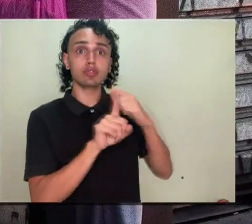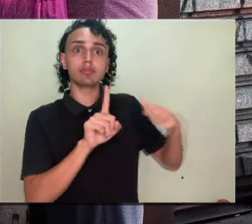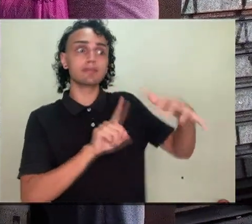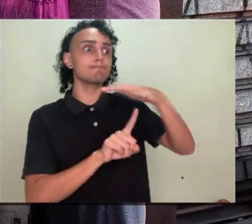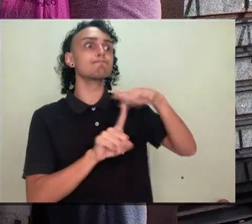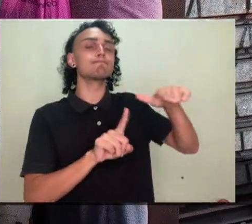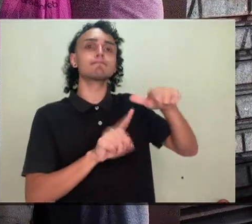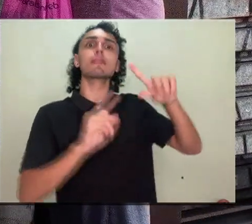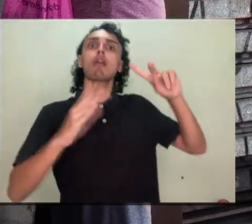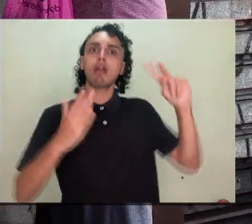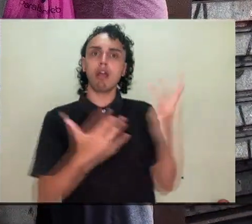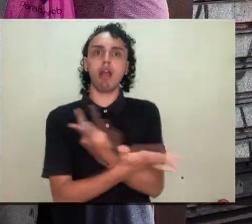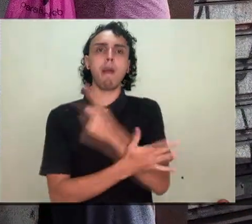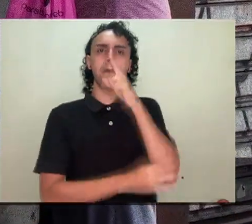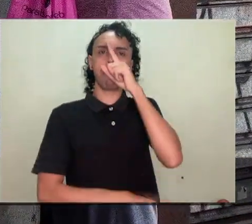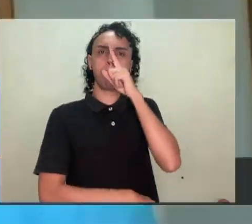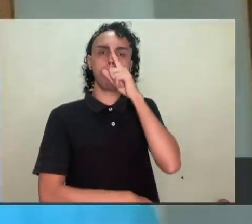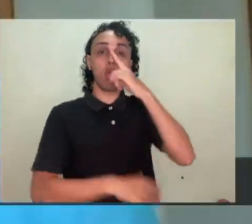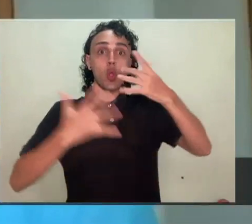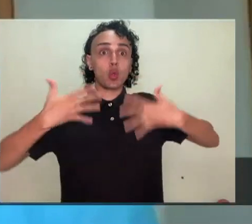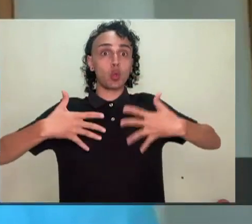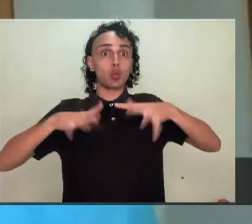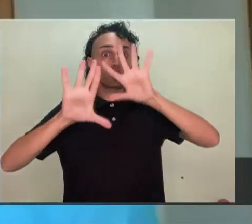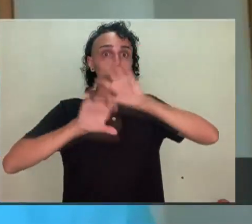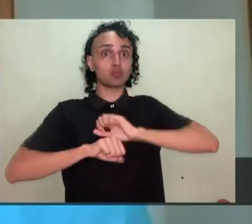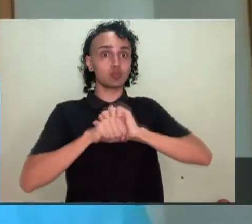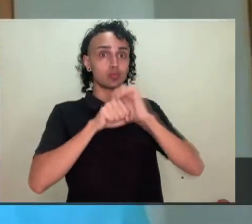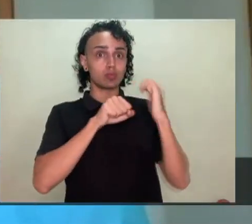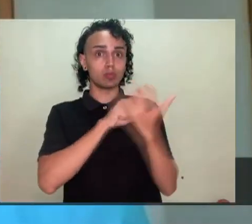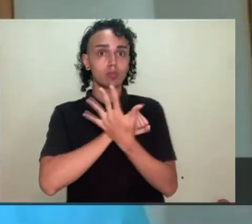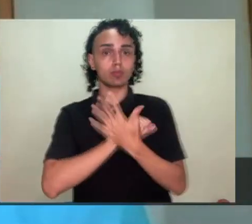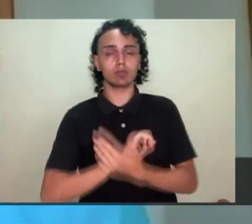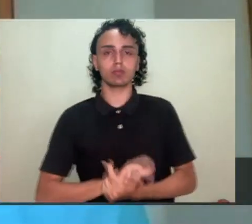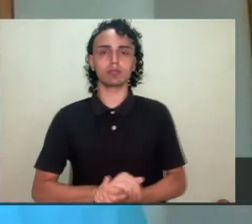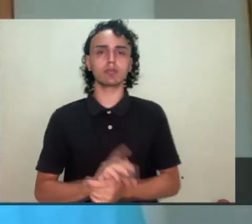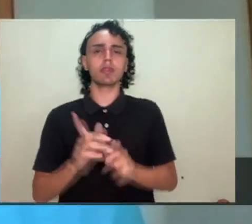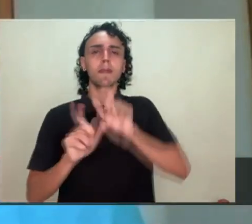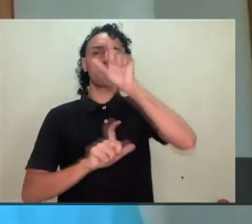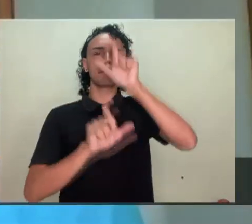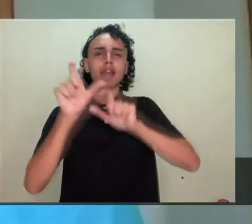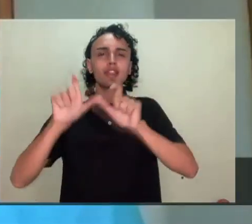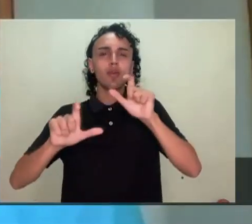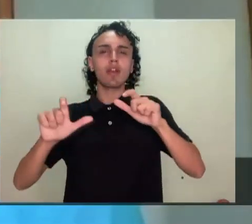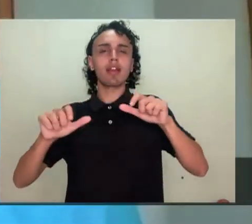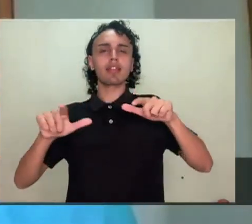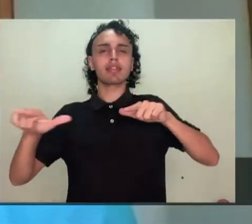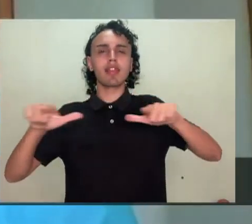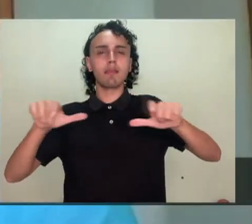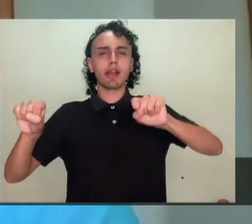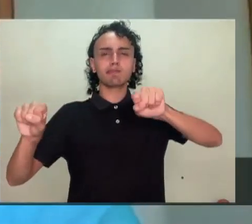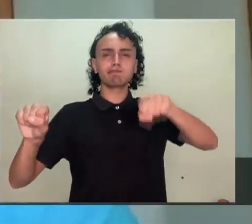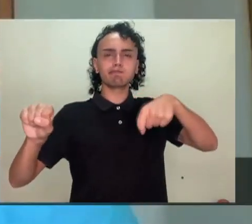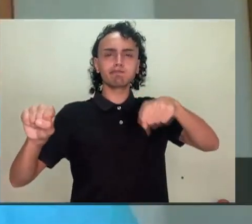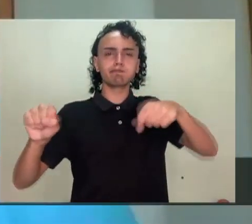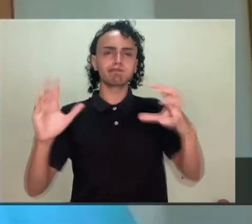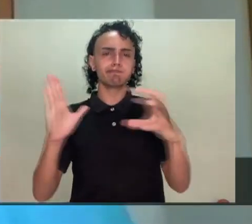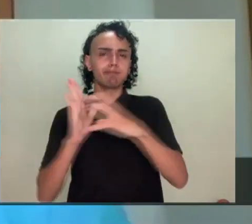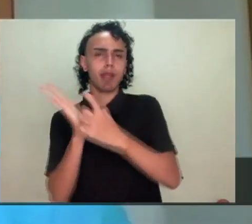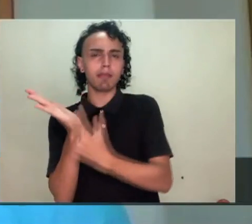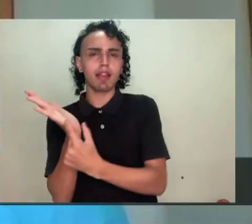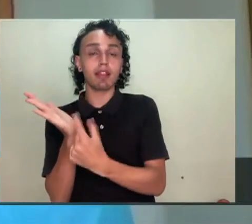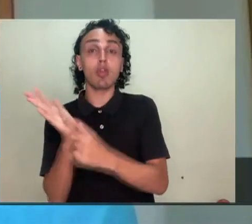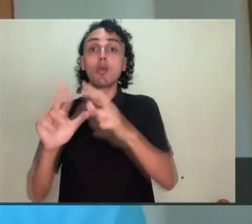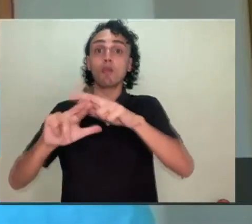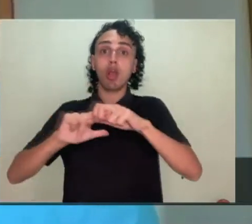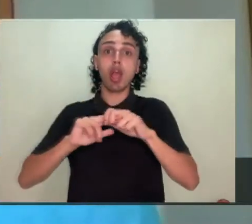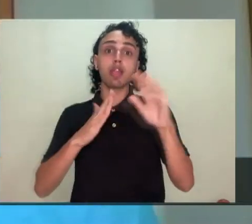exposição ao novo coronavírus. Você pensar que os entregadores de aplicativos, em função do fechamento